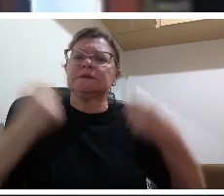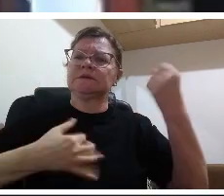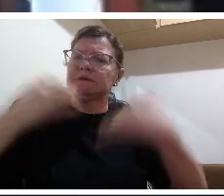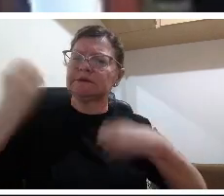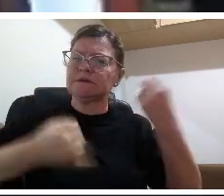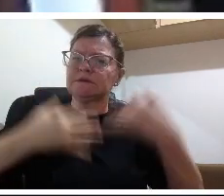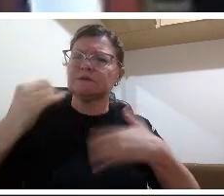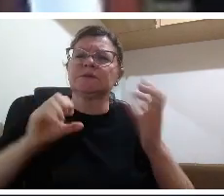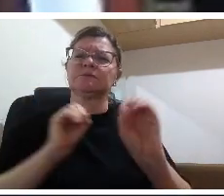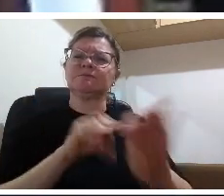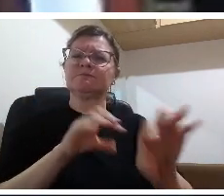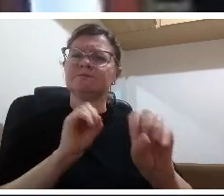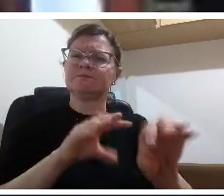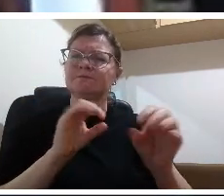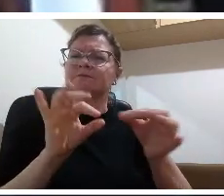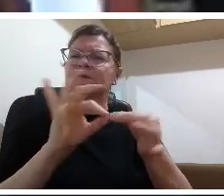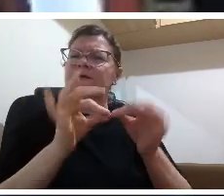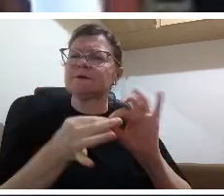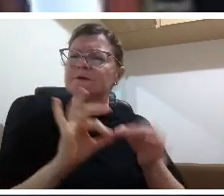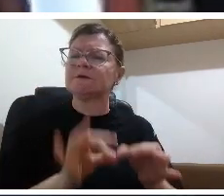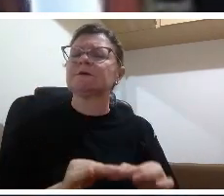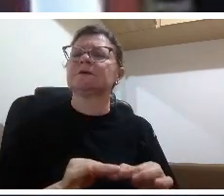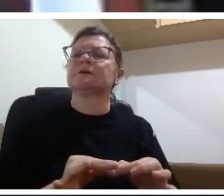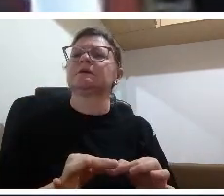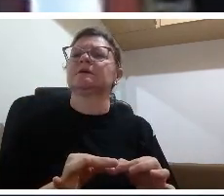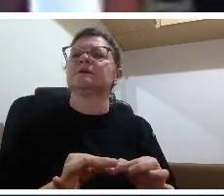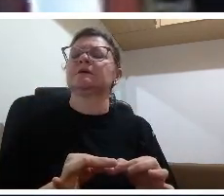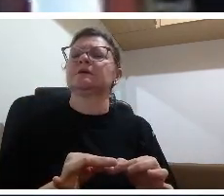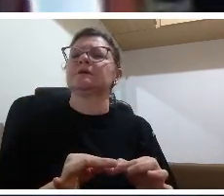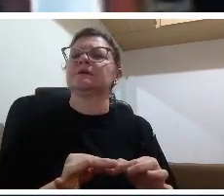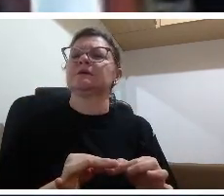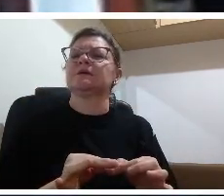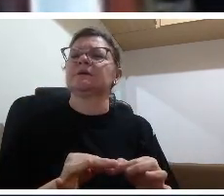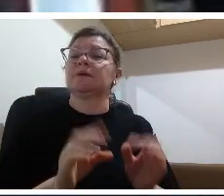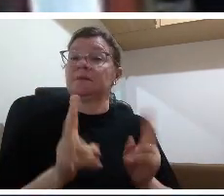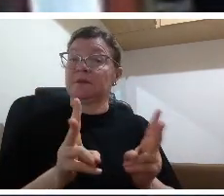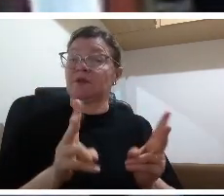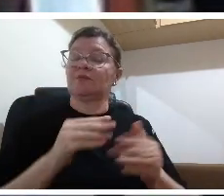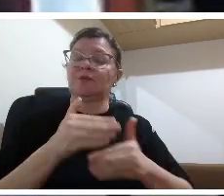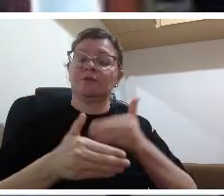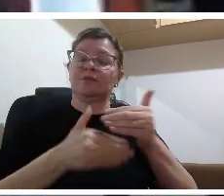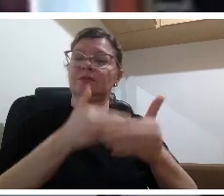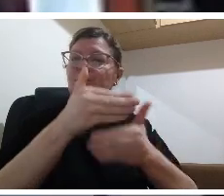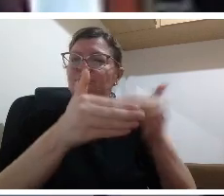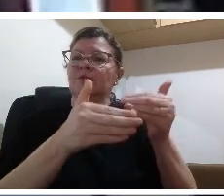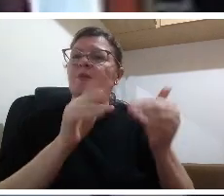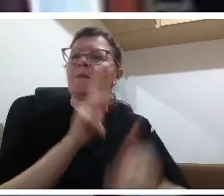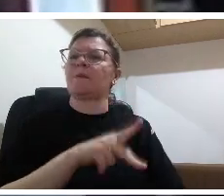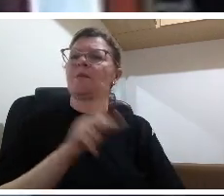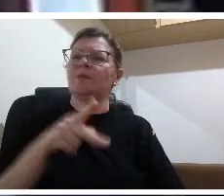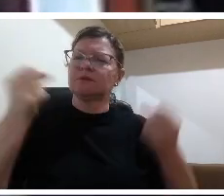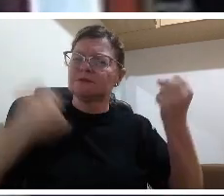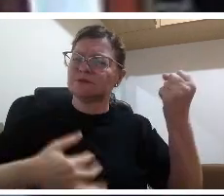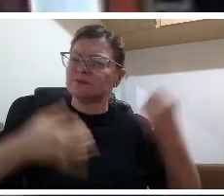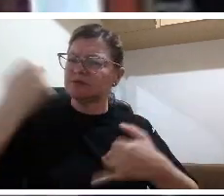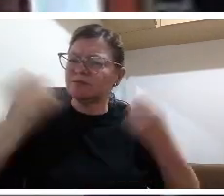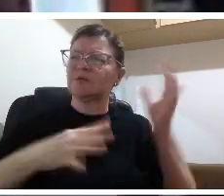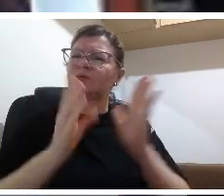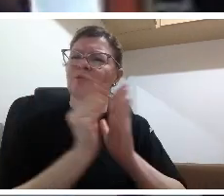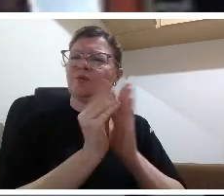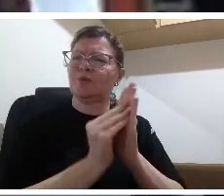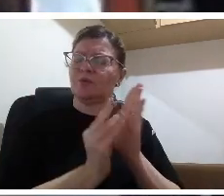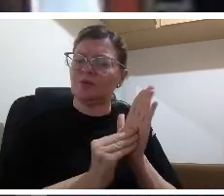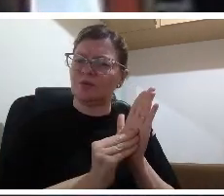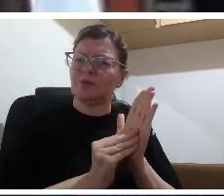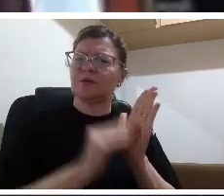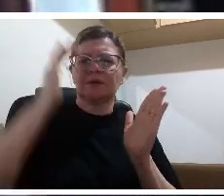teórico mas o possível uso social fora da escola então numa avaliação numa prova o professor diria eu diria se você